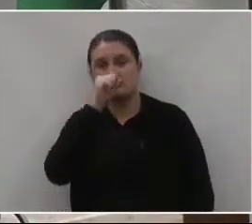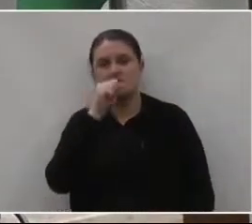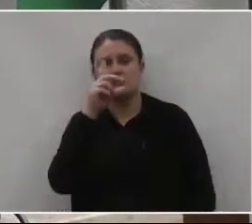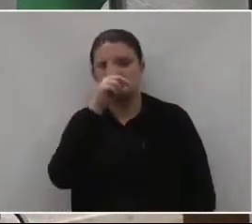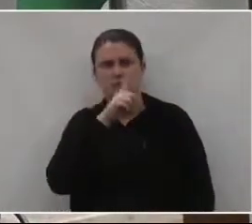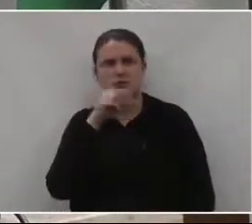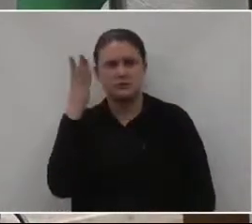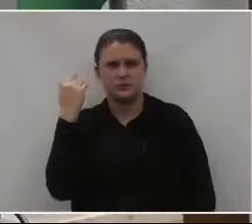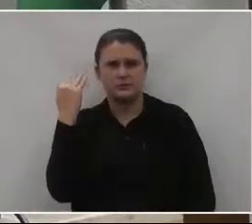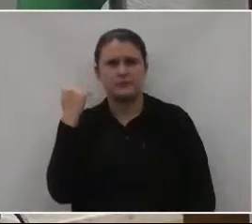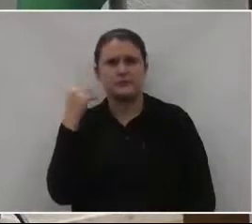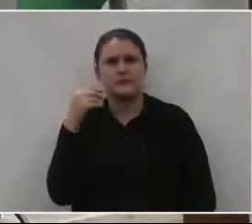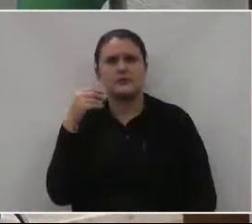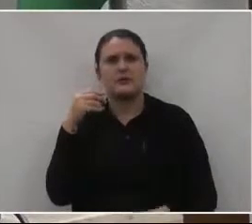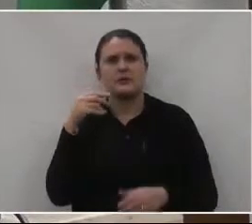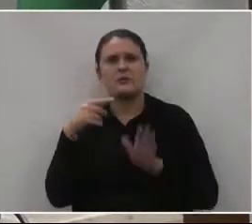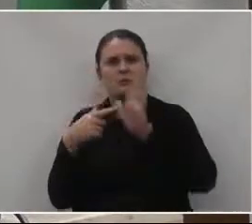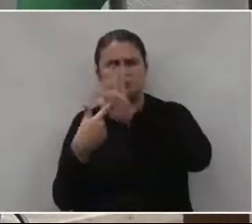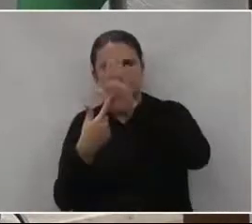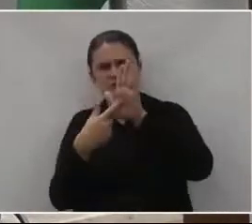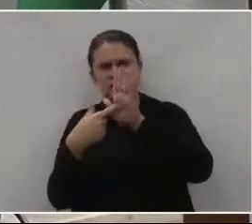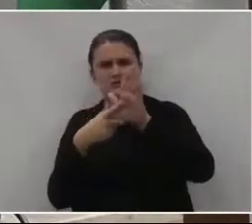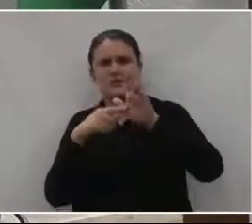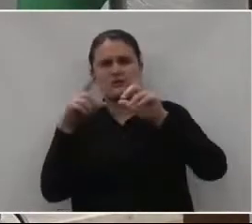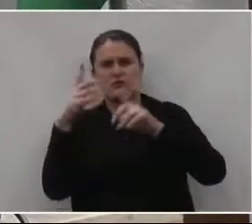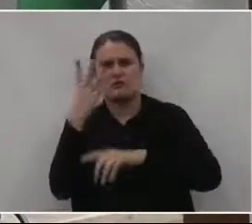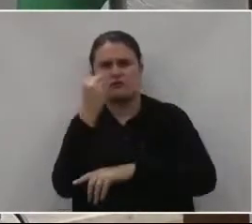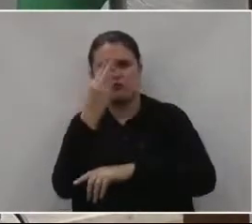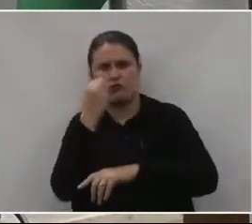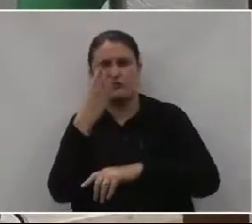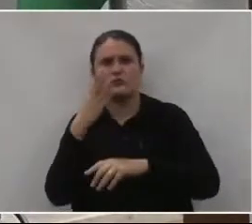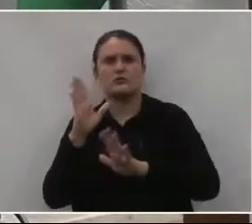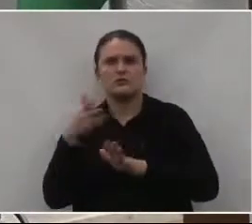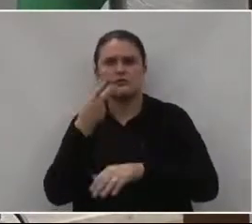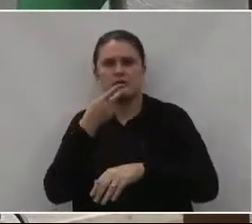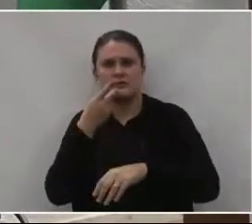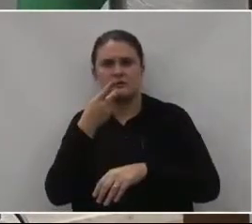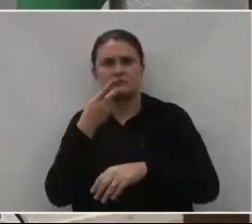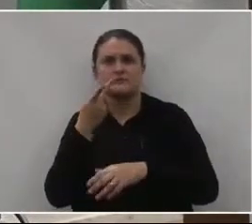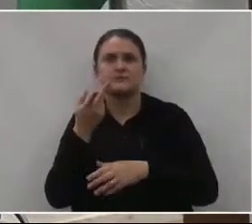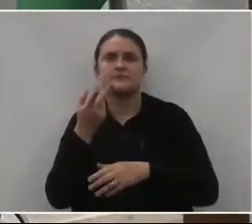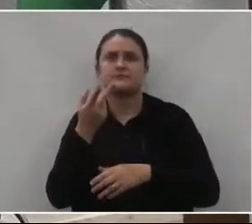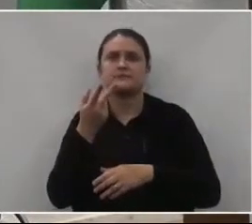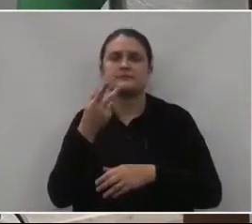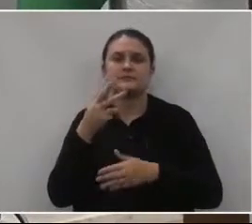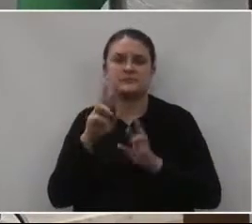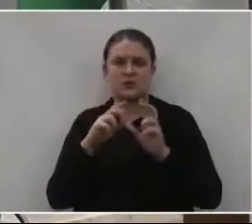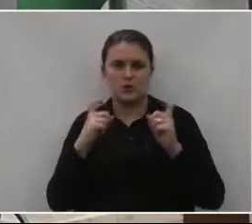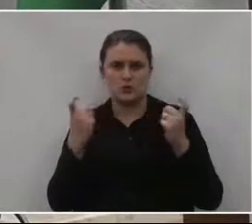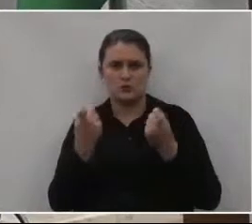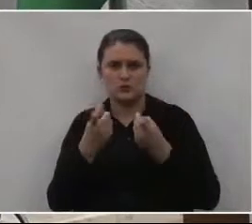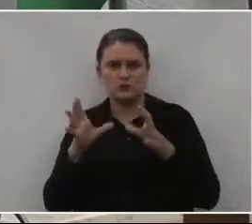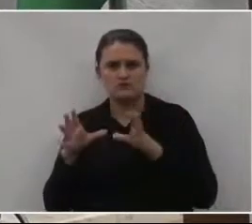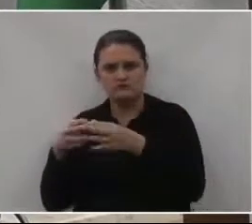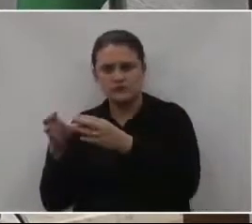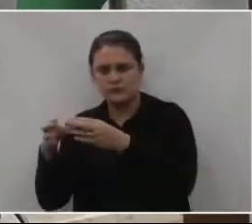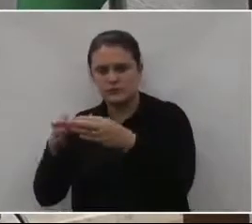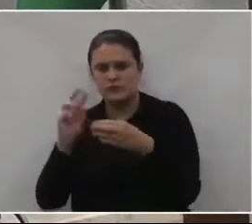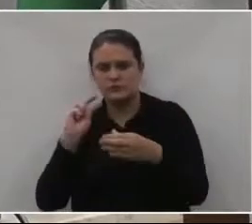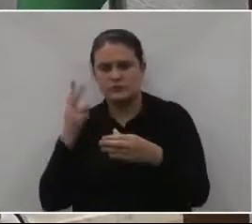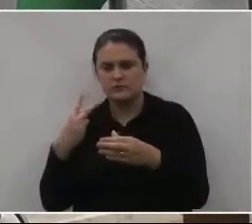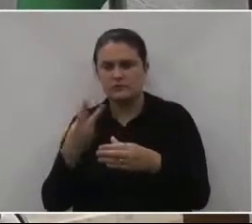imagens, fotos. Hoje nós comentávamos, inclusive, na reunião das comissões com os vereadores,